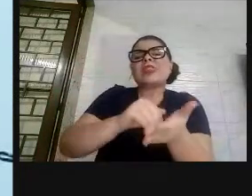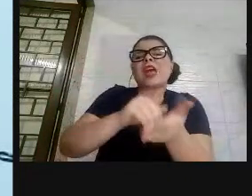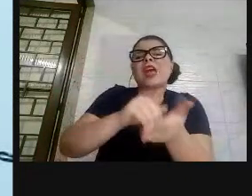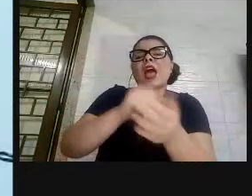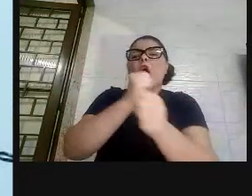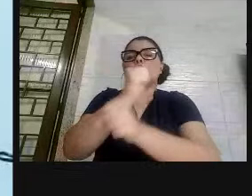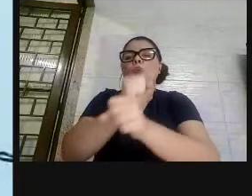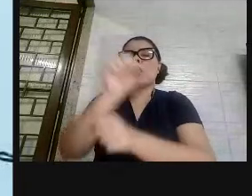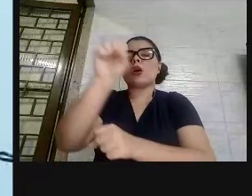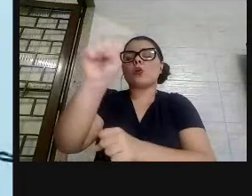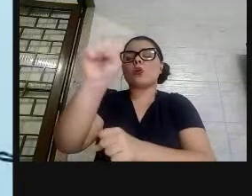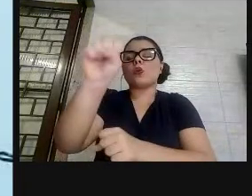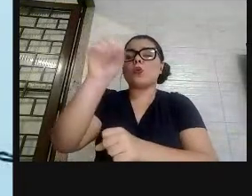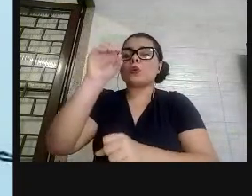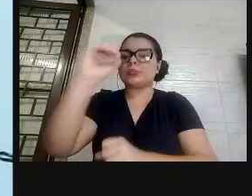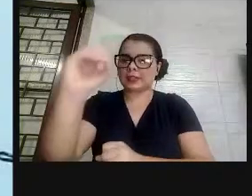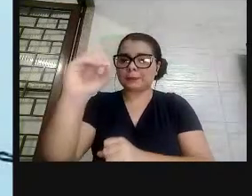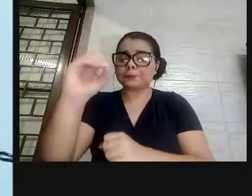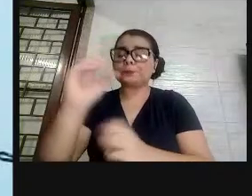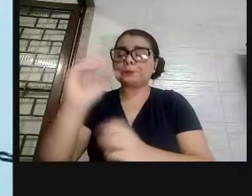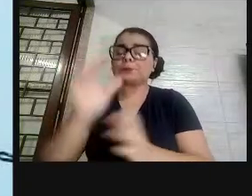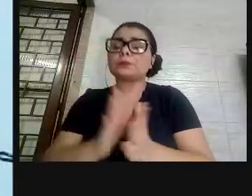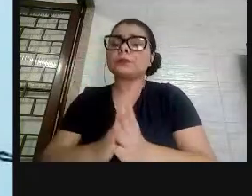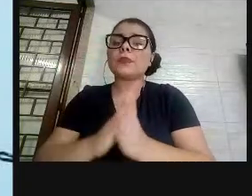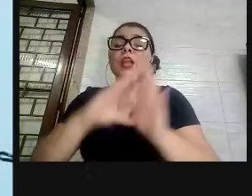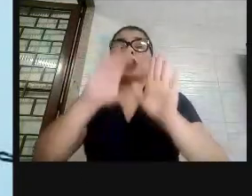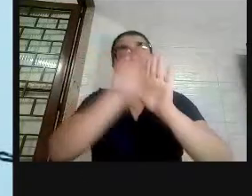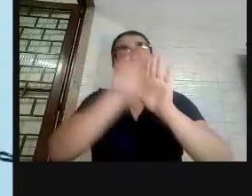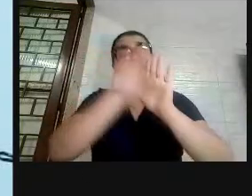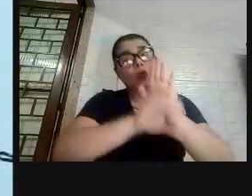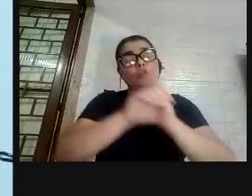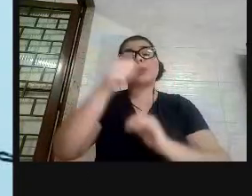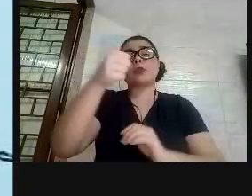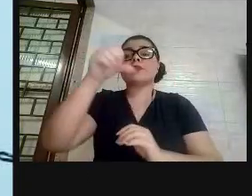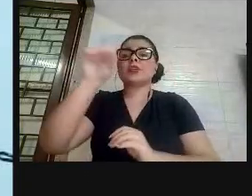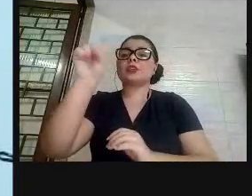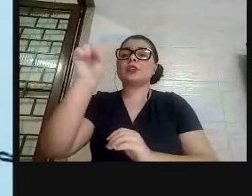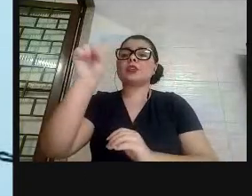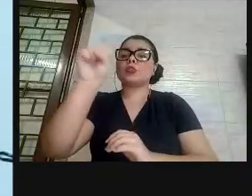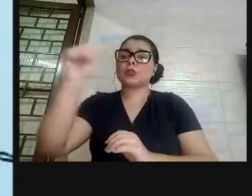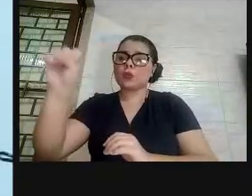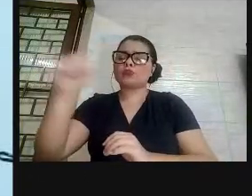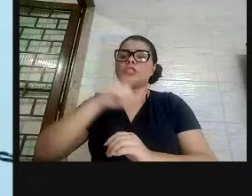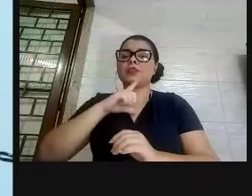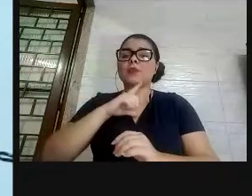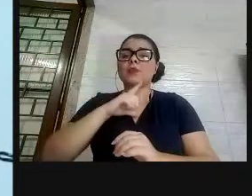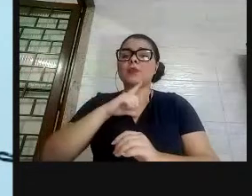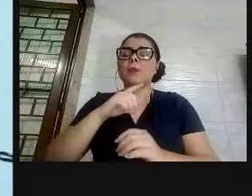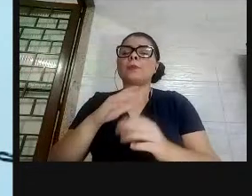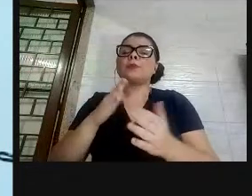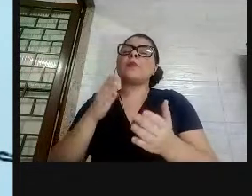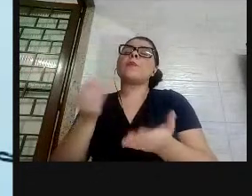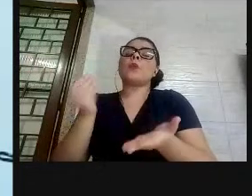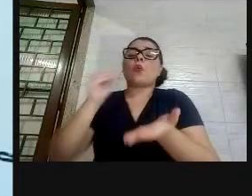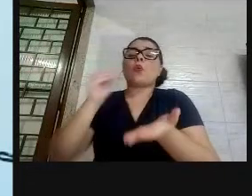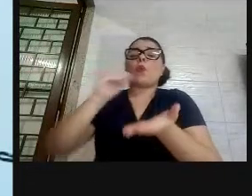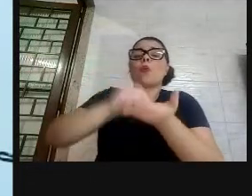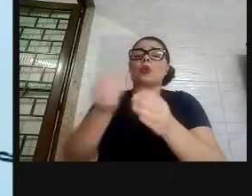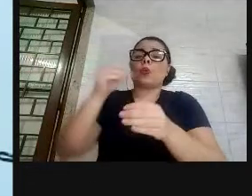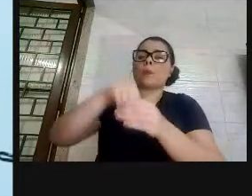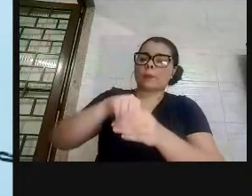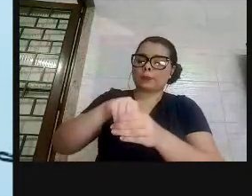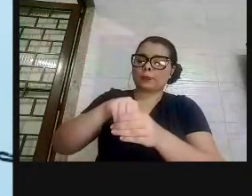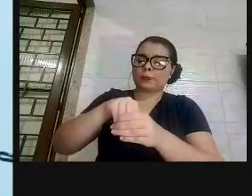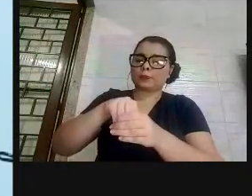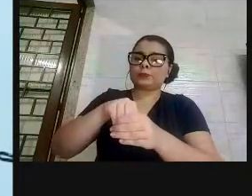redemocratização. Na Constituição de 1988, nós tivemos inserido na legislação brasileira,